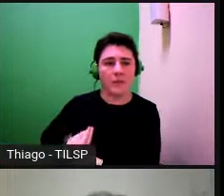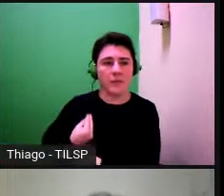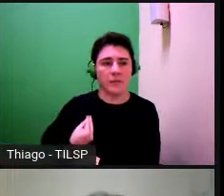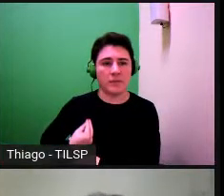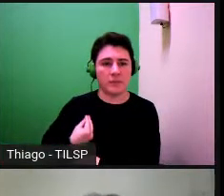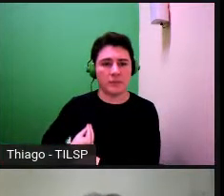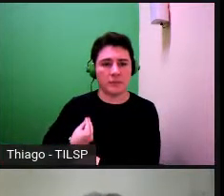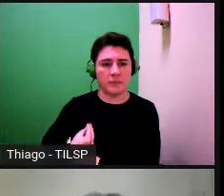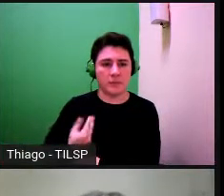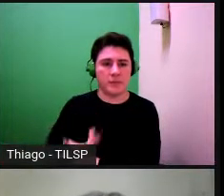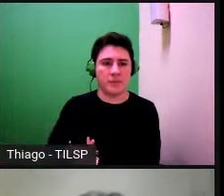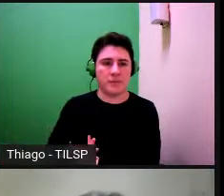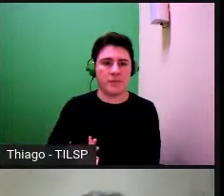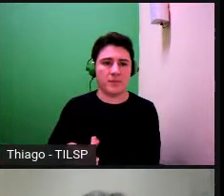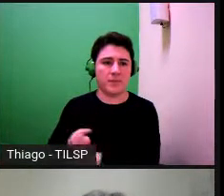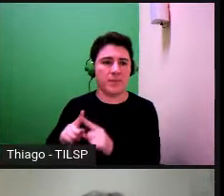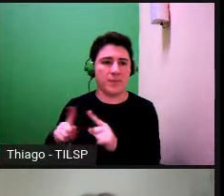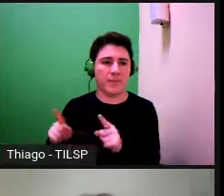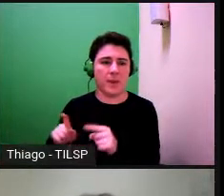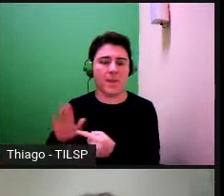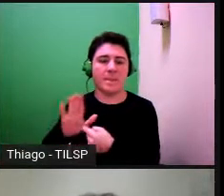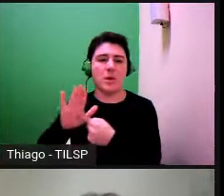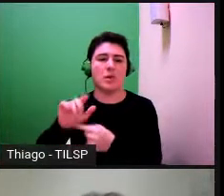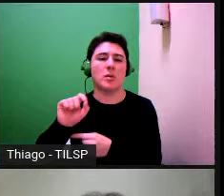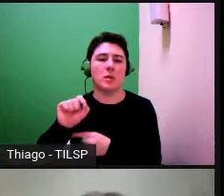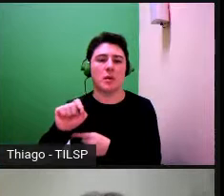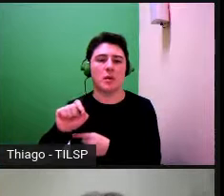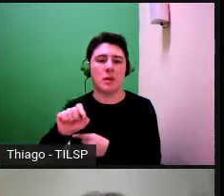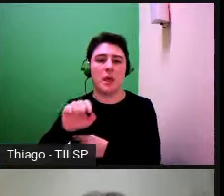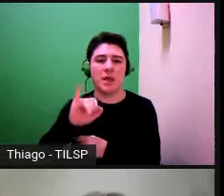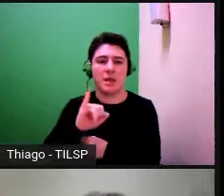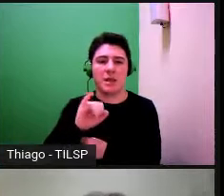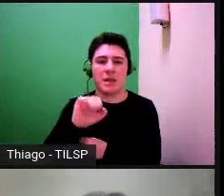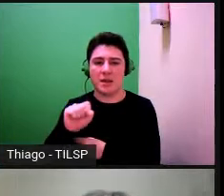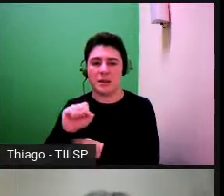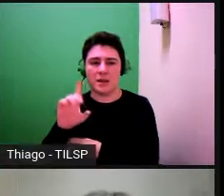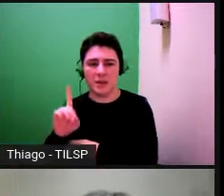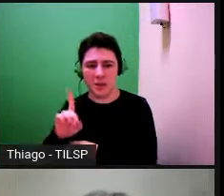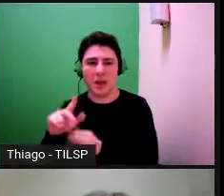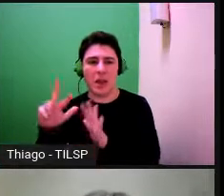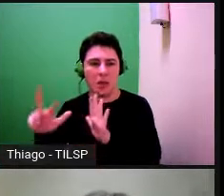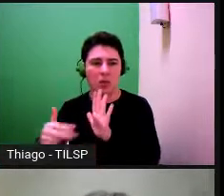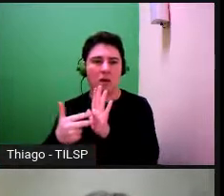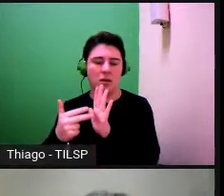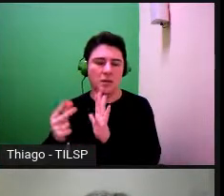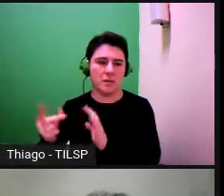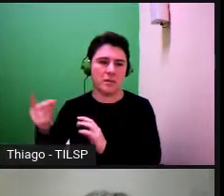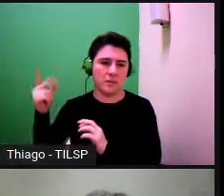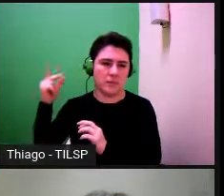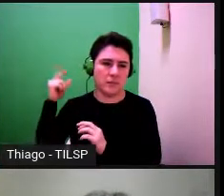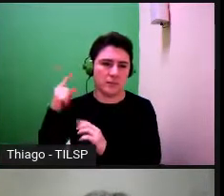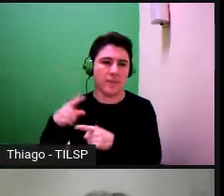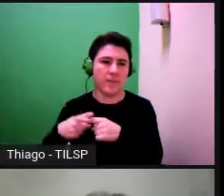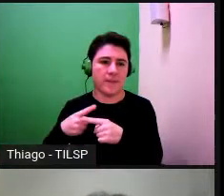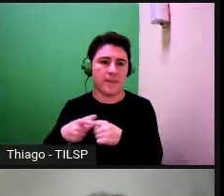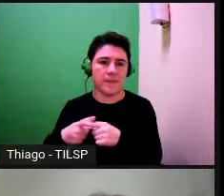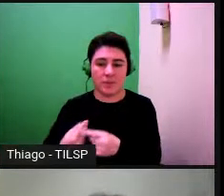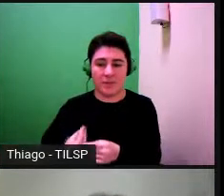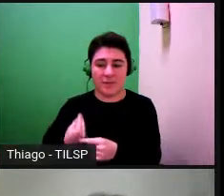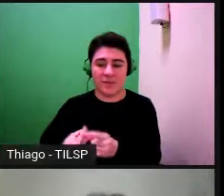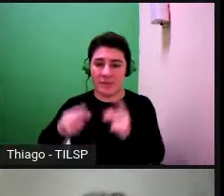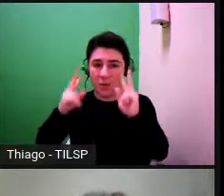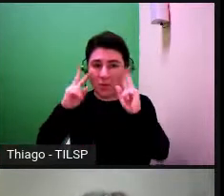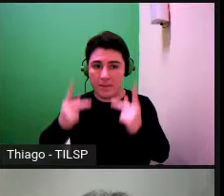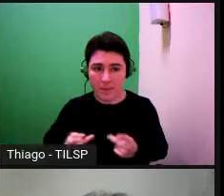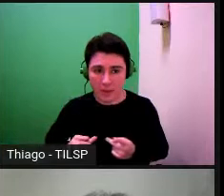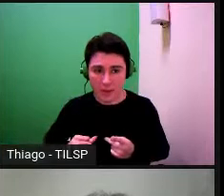na verdade o que está aqui em causa é um ponto de que o ISD reconhece há muito tempo que é a ideia de que a vida humana é